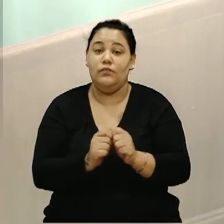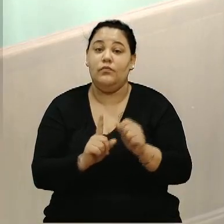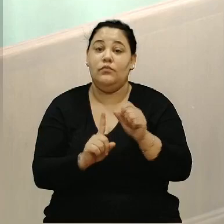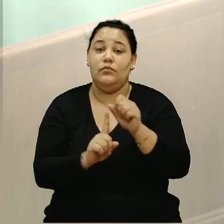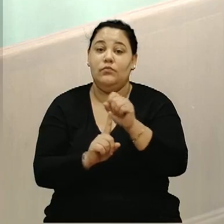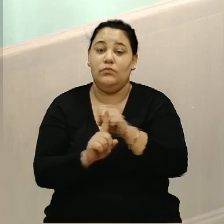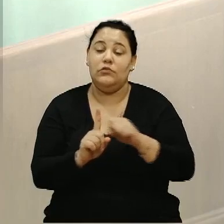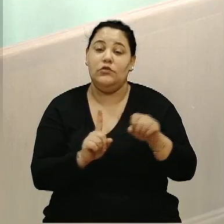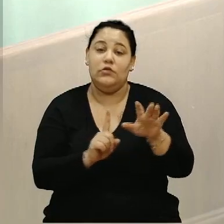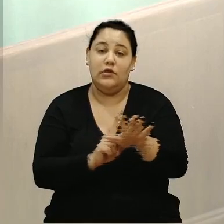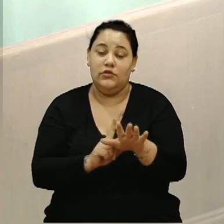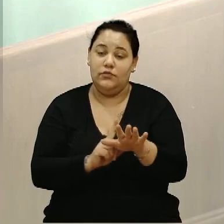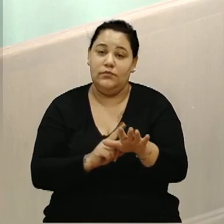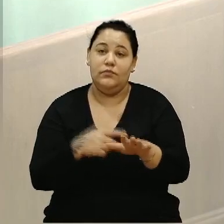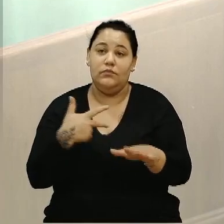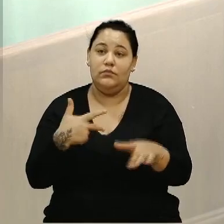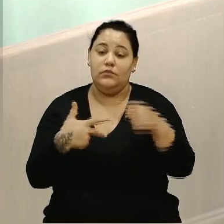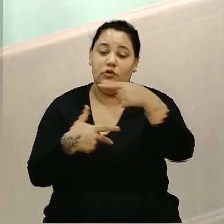executivo, legislativo,